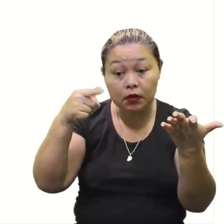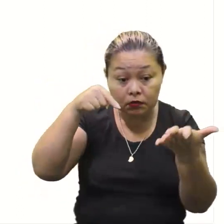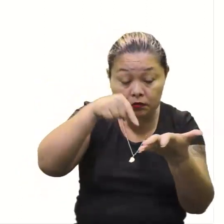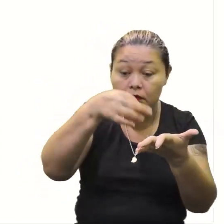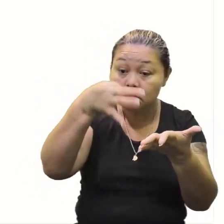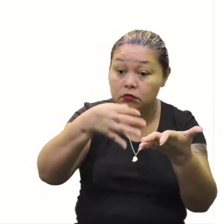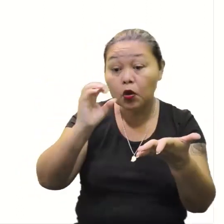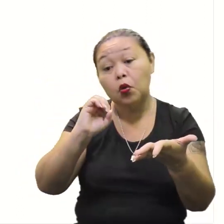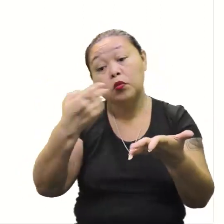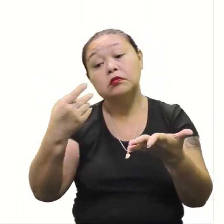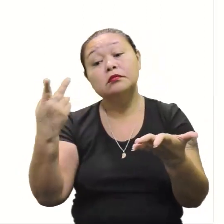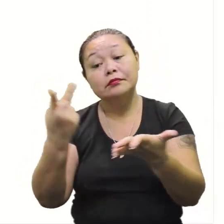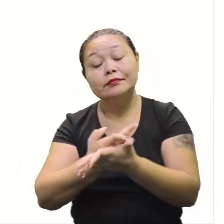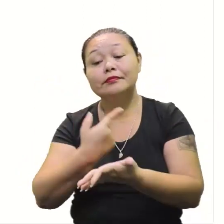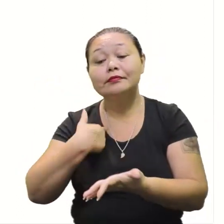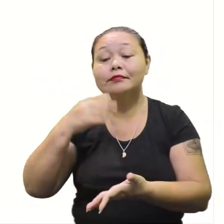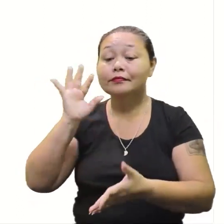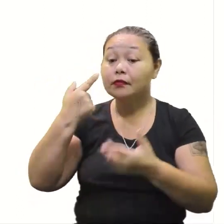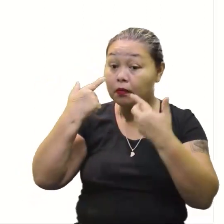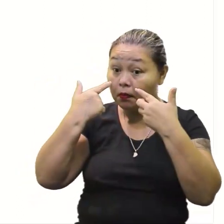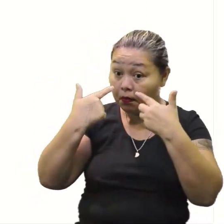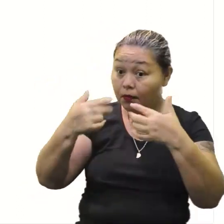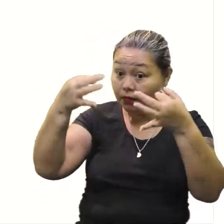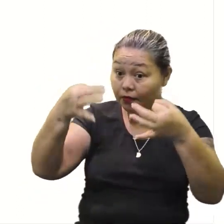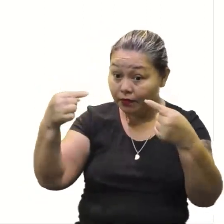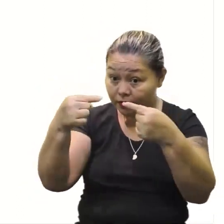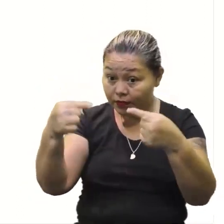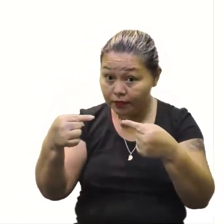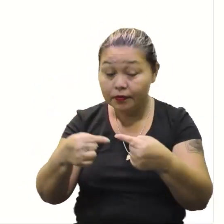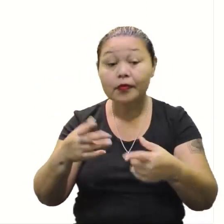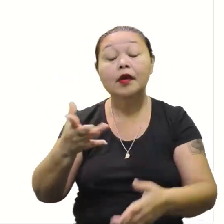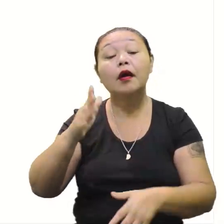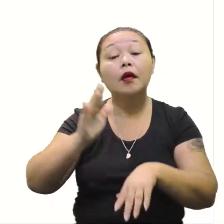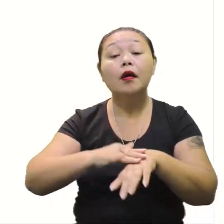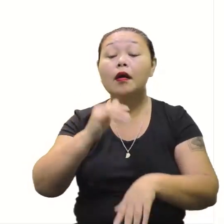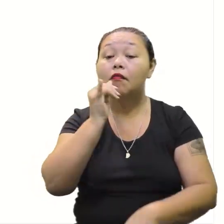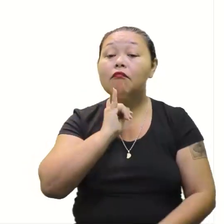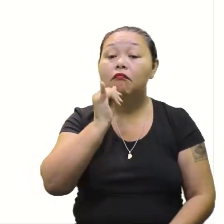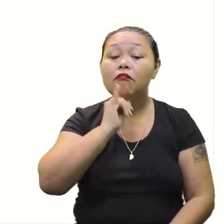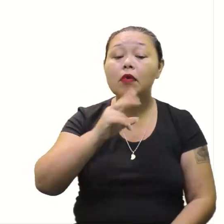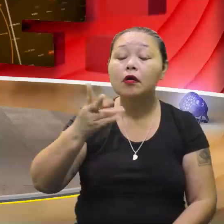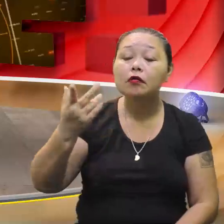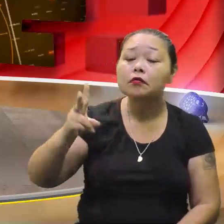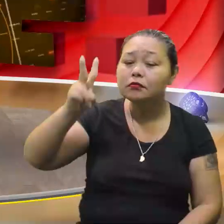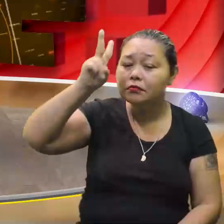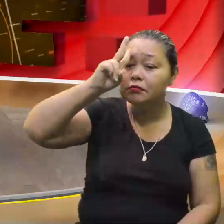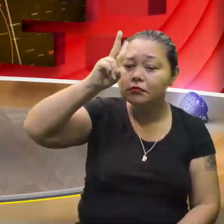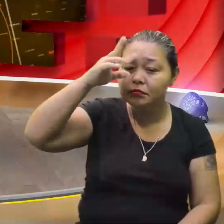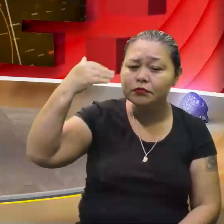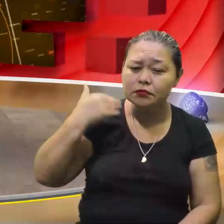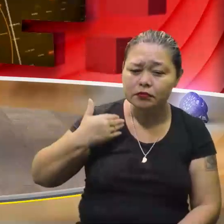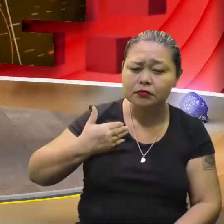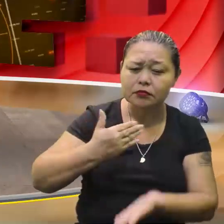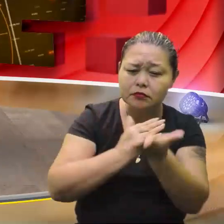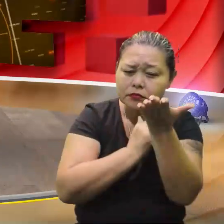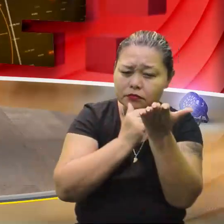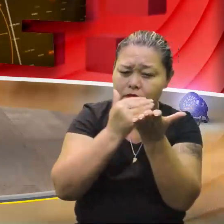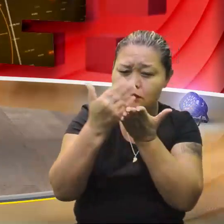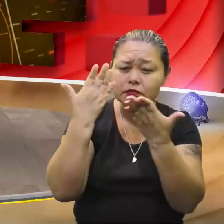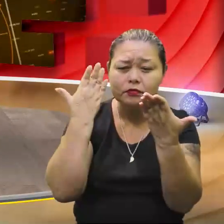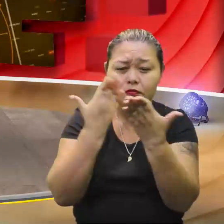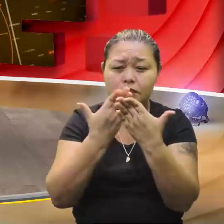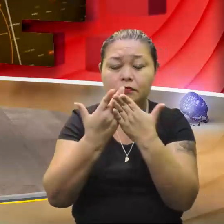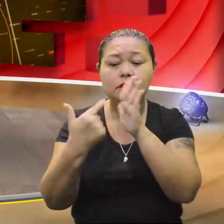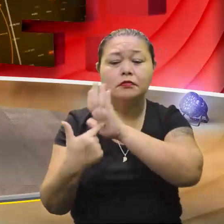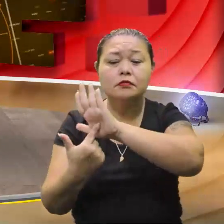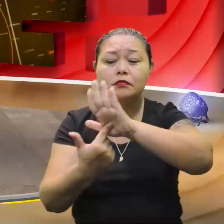dá certo. Beleza. E agora, a gente tem mais um exemplo. Lembra do nosso início lá da aula, né? Onde a gente mostrou